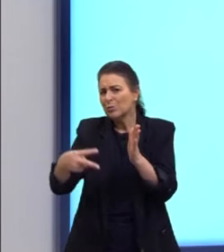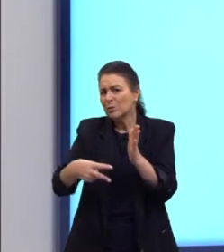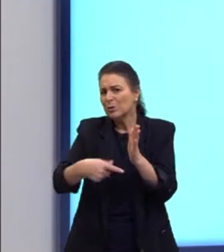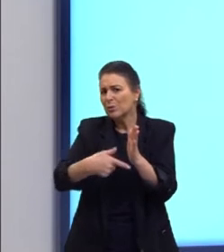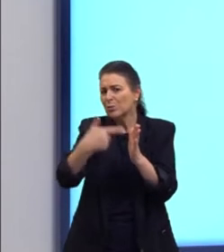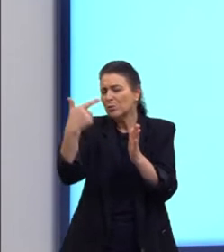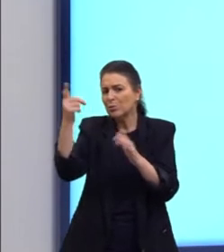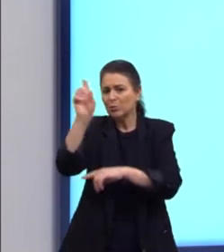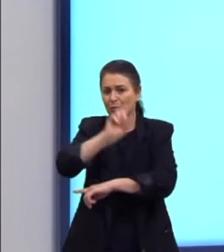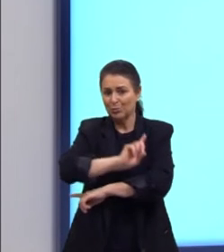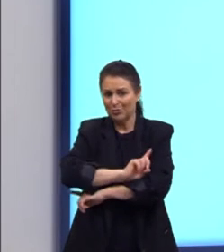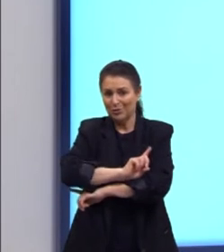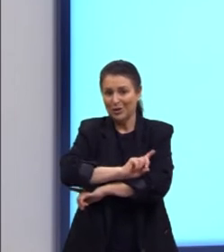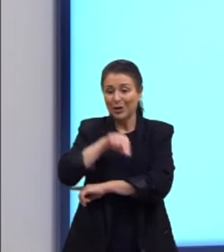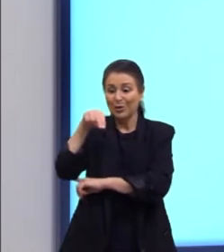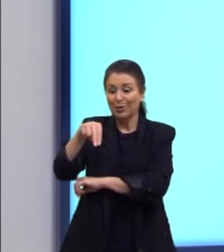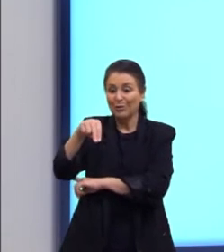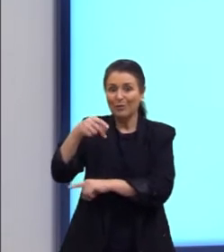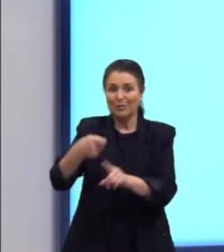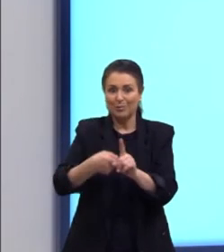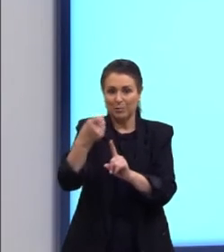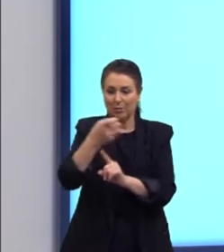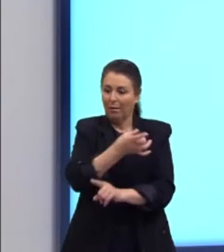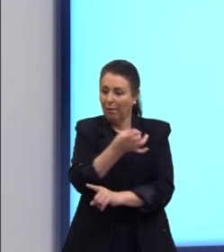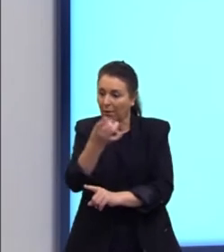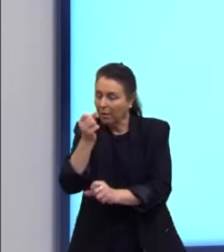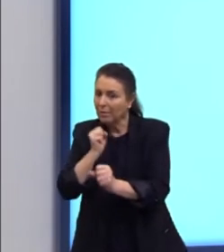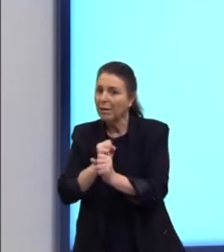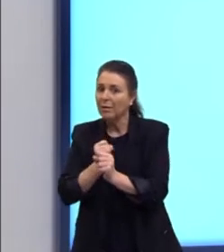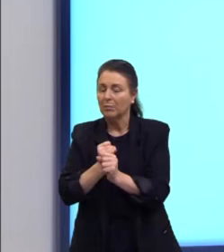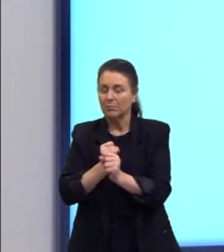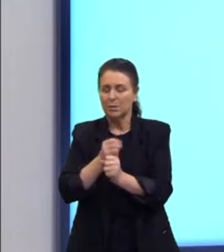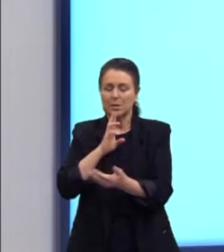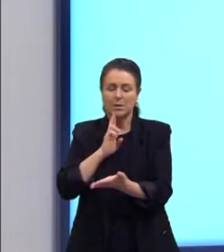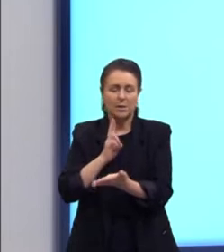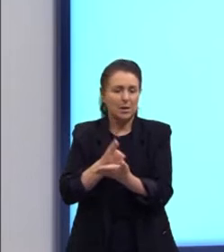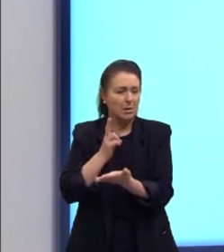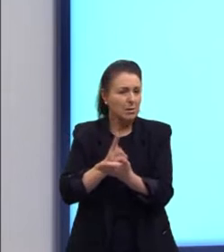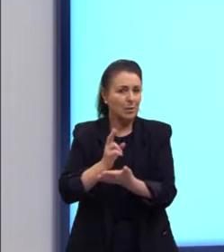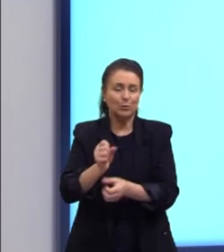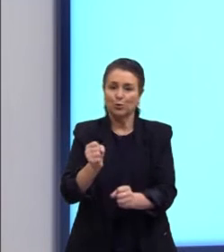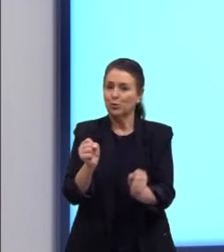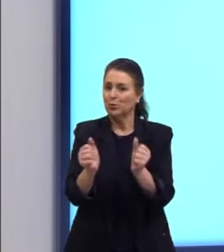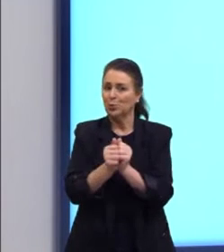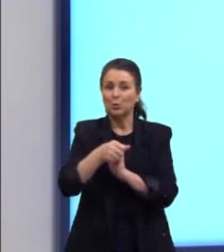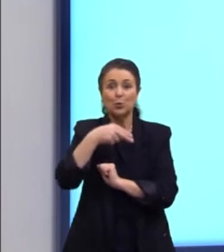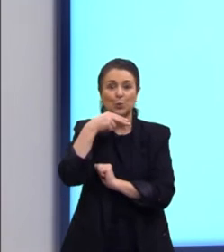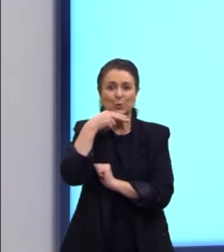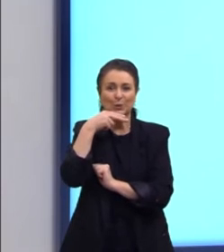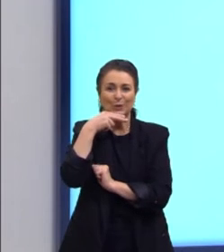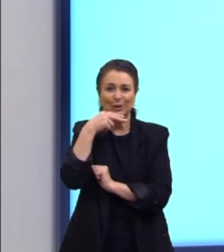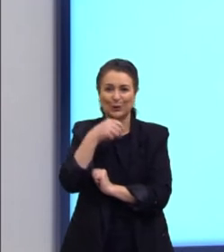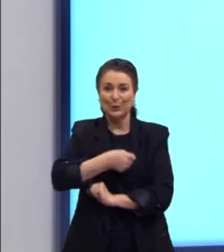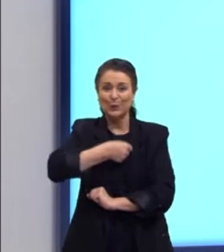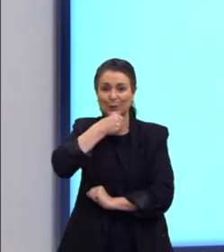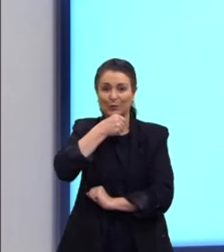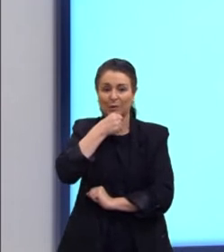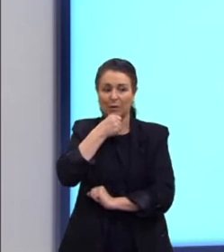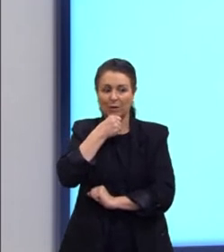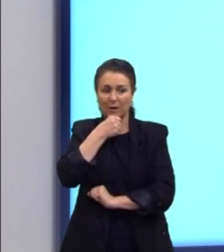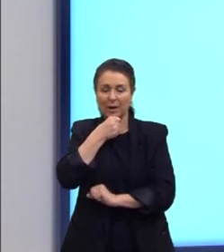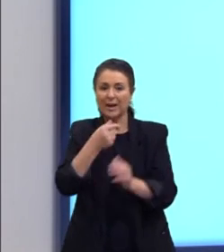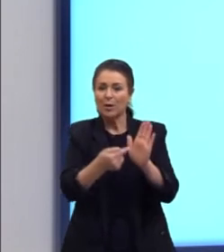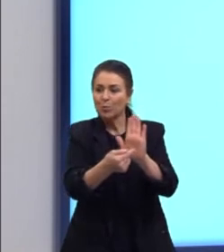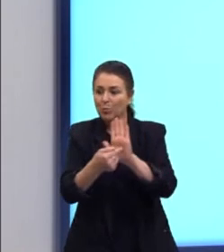de novembro de cada ano. Venho com meu neto porque quero que ele veja no México